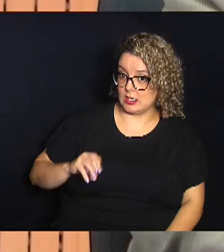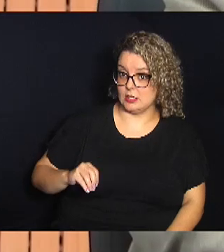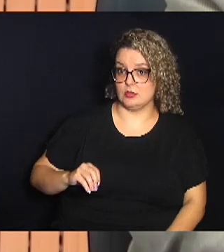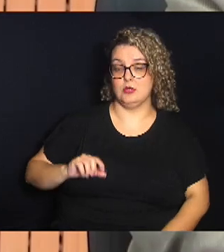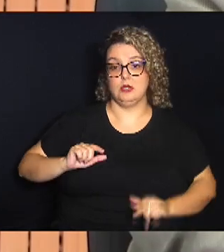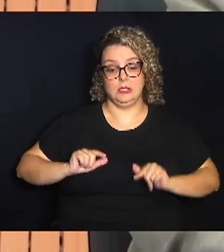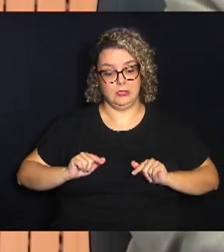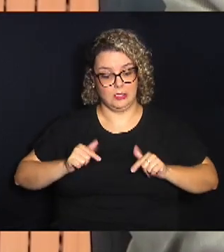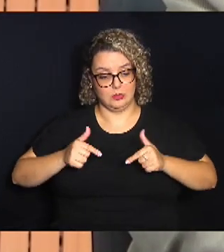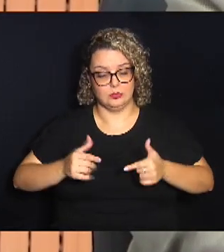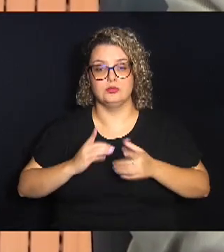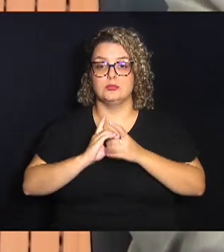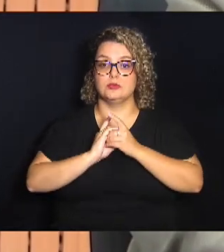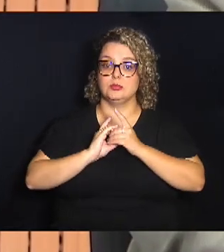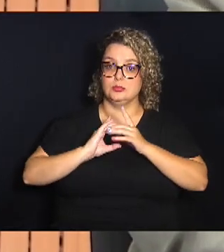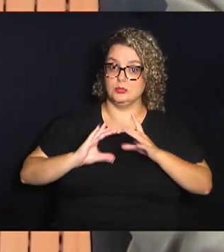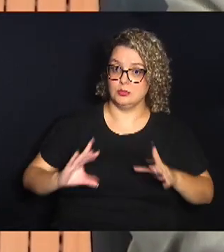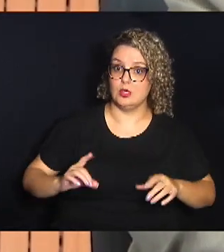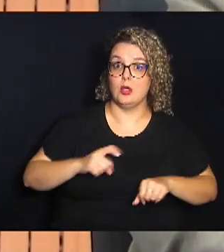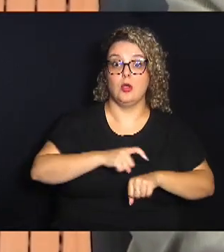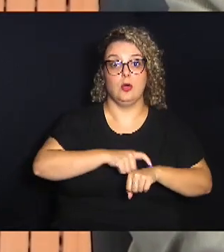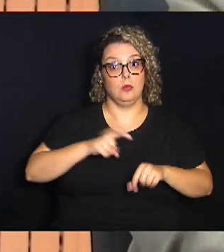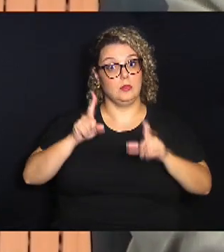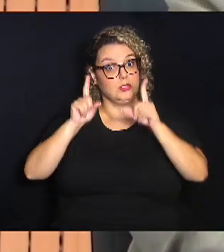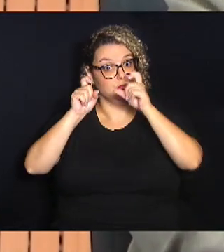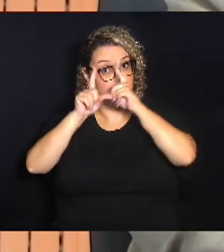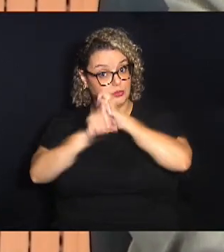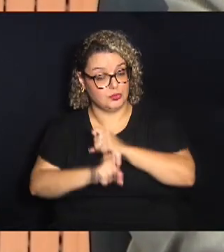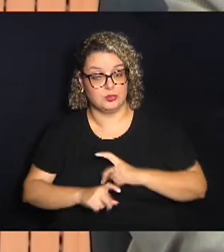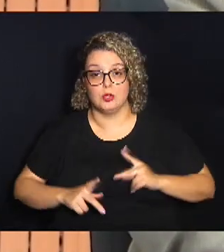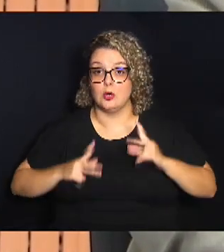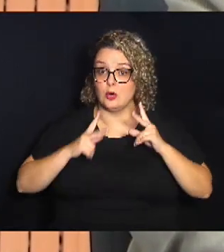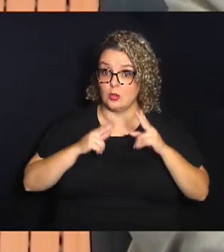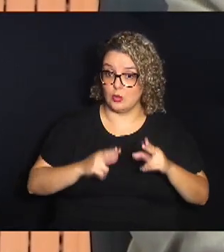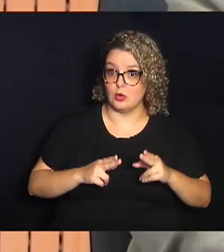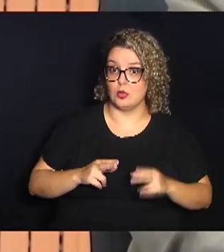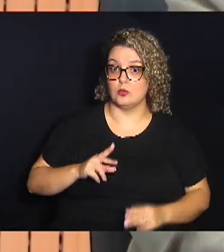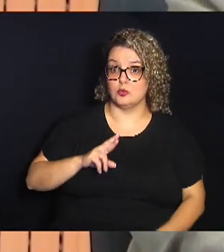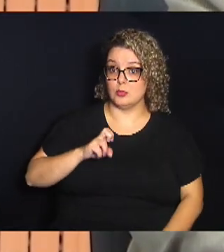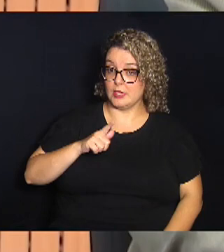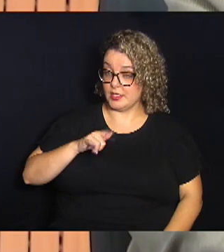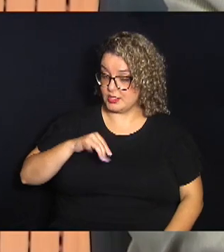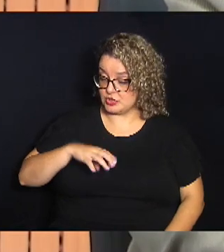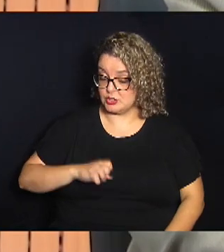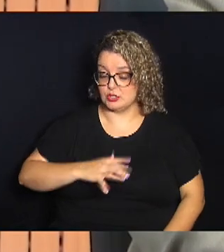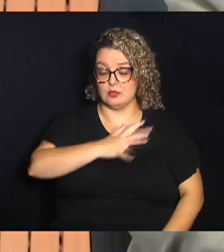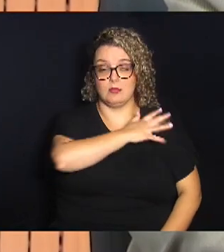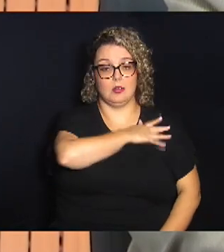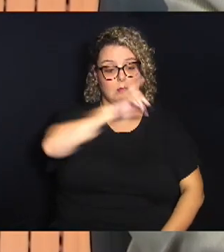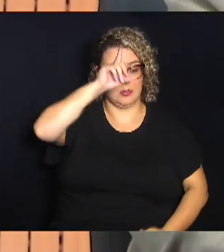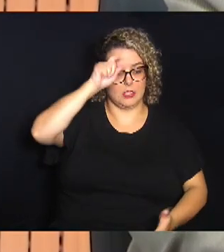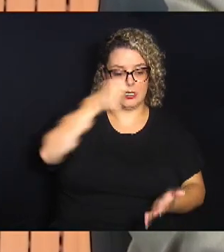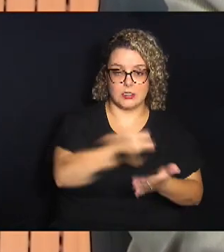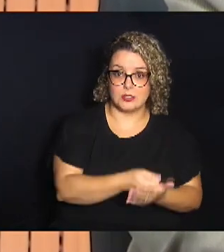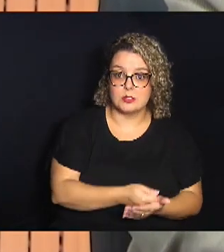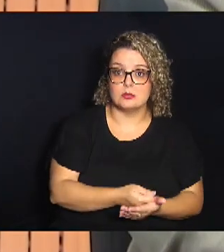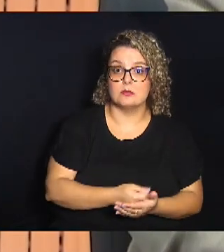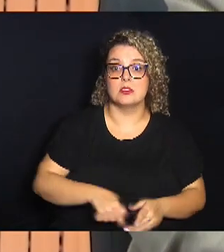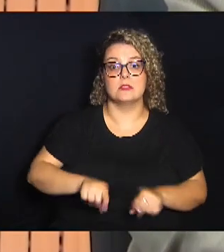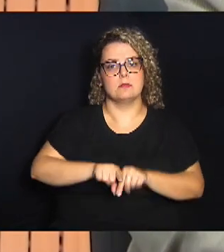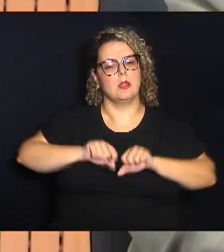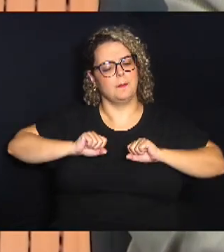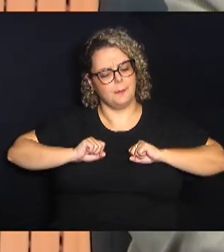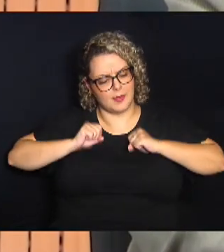democracia, em momentos inclusive difíceis, como o momento do regime militar, mas também a luta incansável em